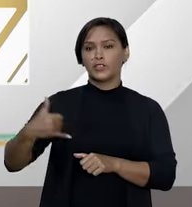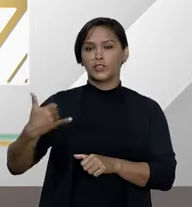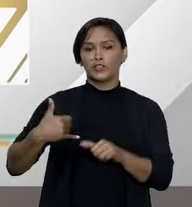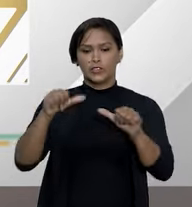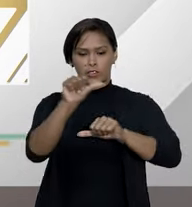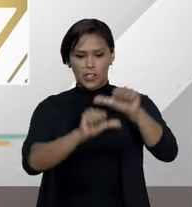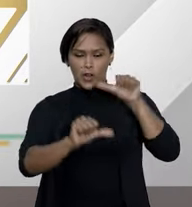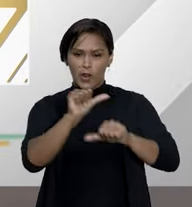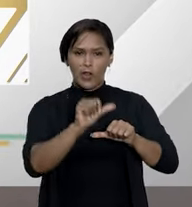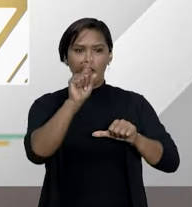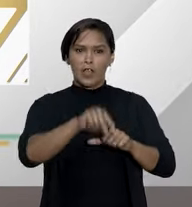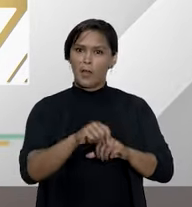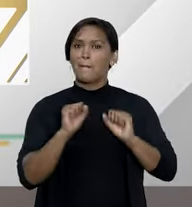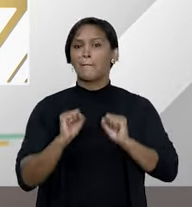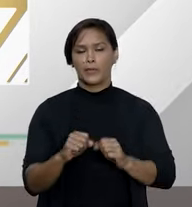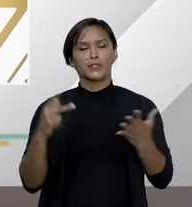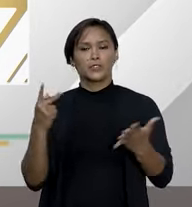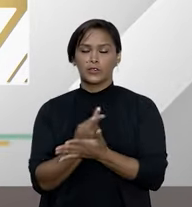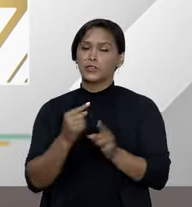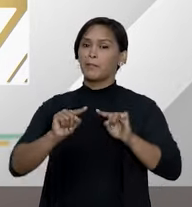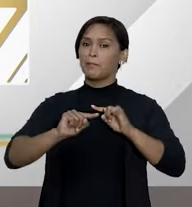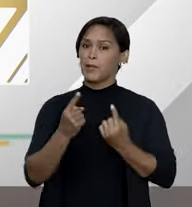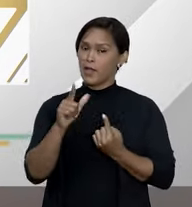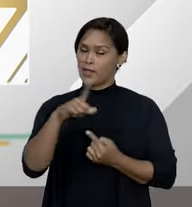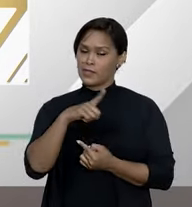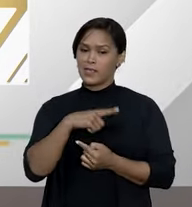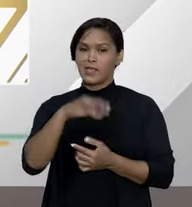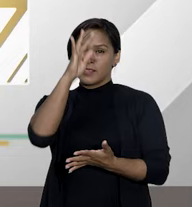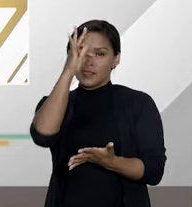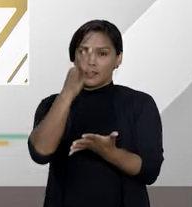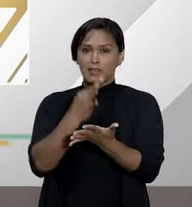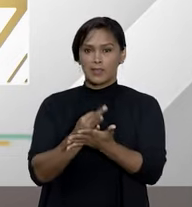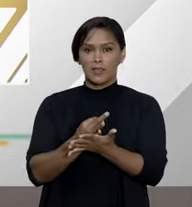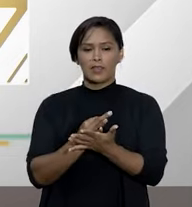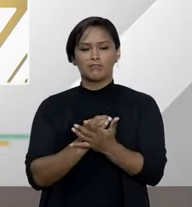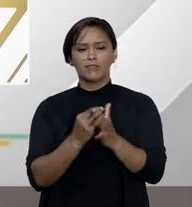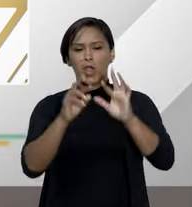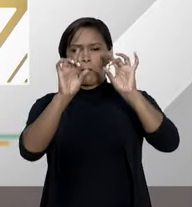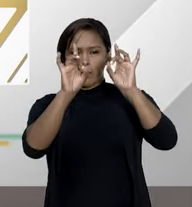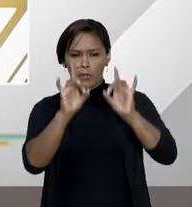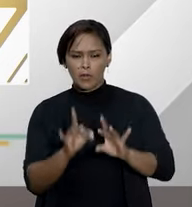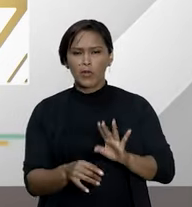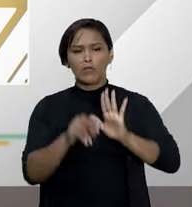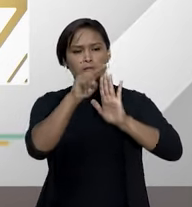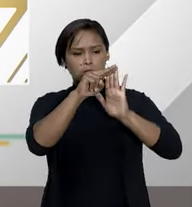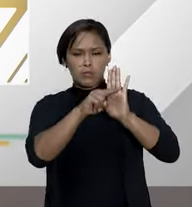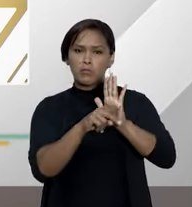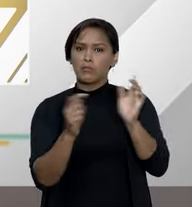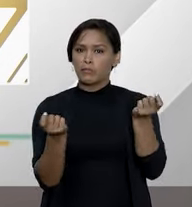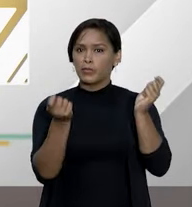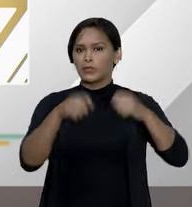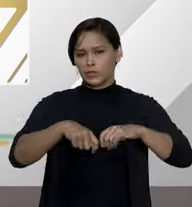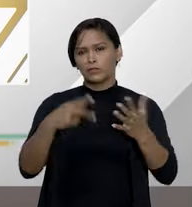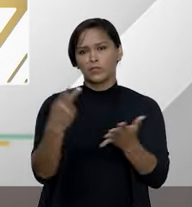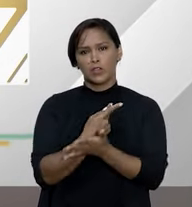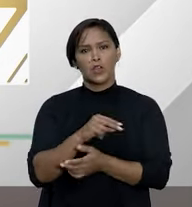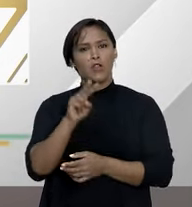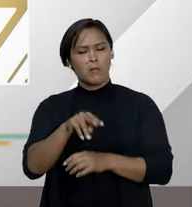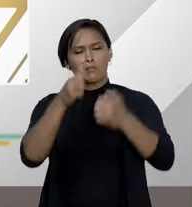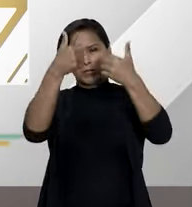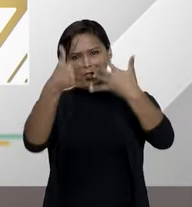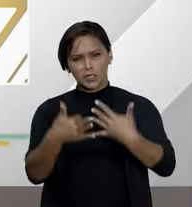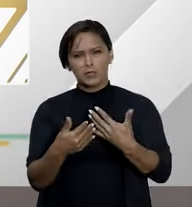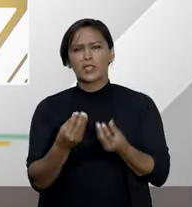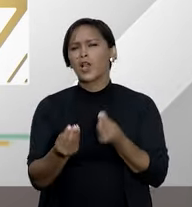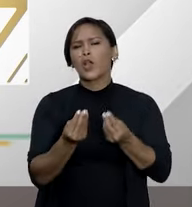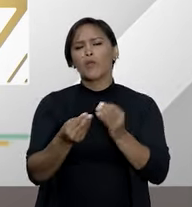beneficiário é válido. No entanto, essa tese estipulou algumas condições para isso. Você pode explicar para